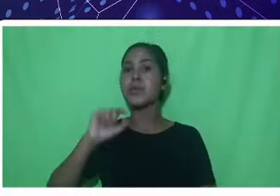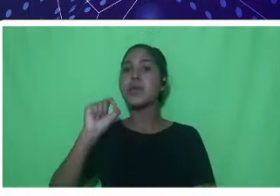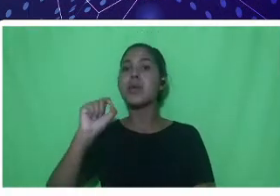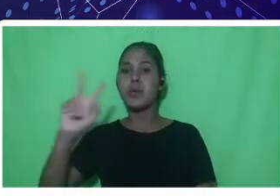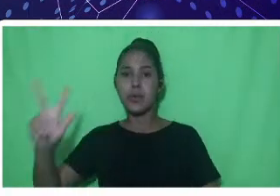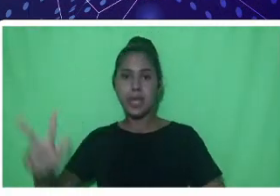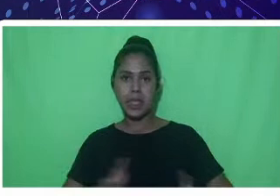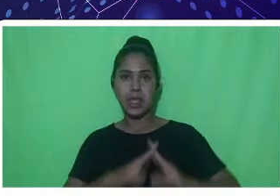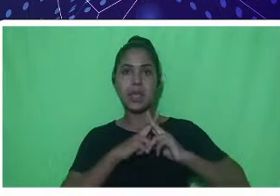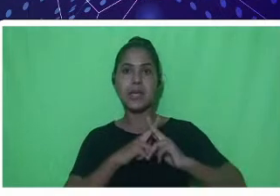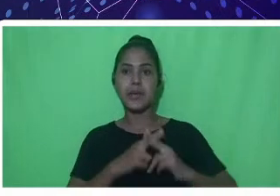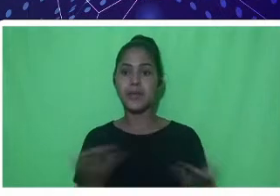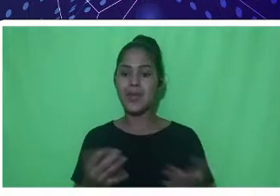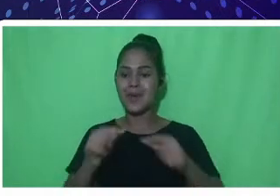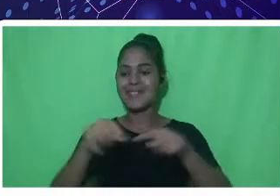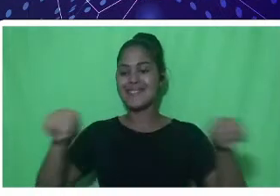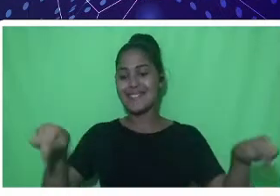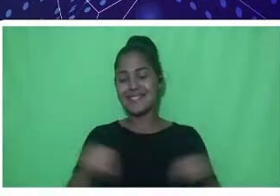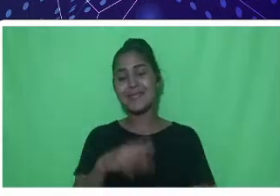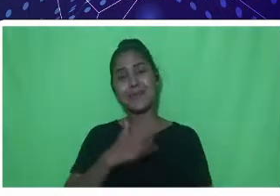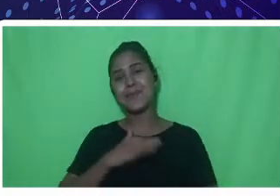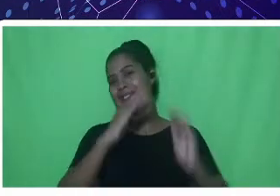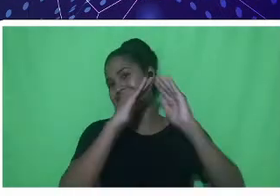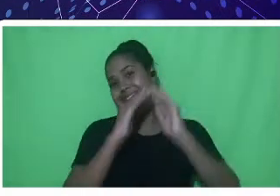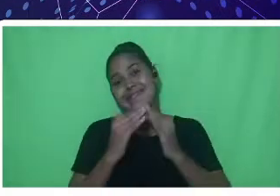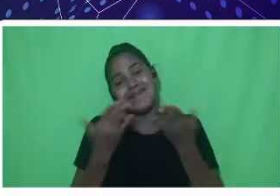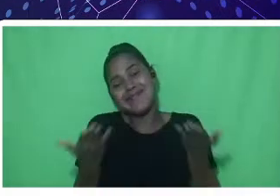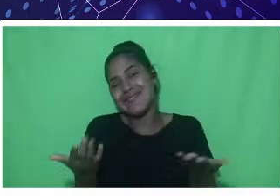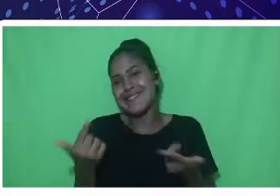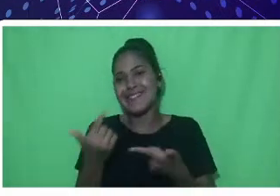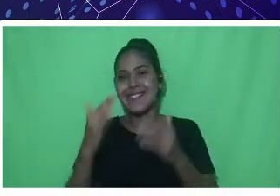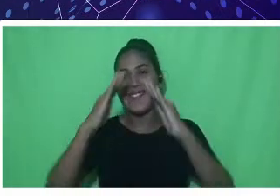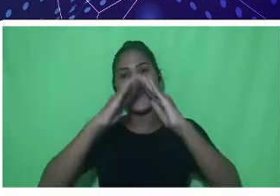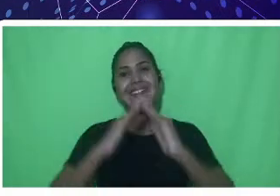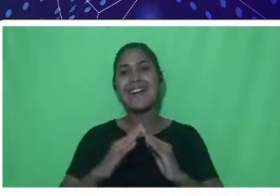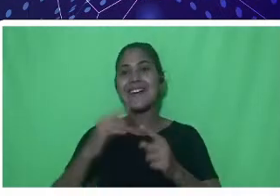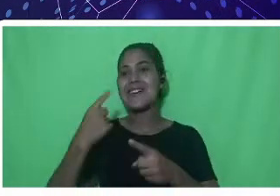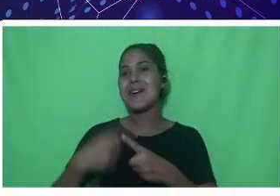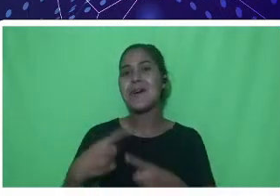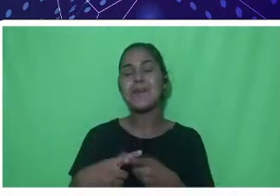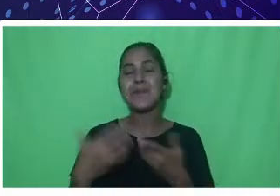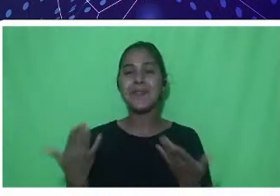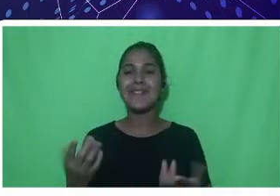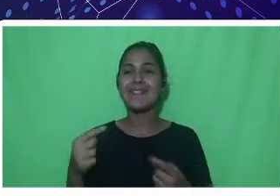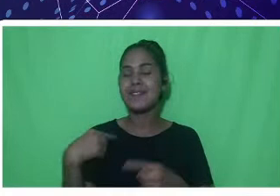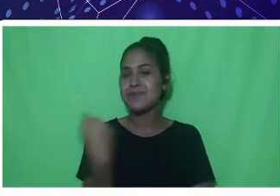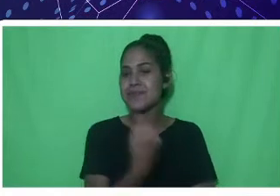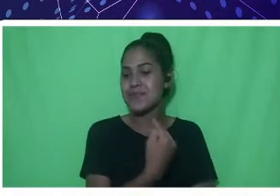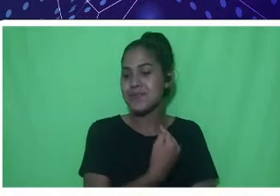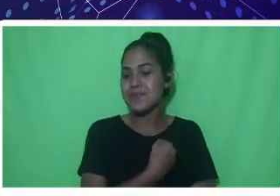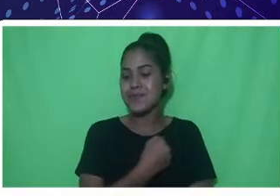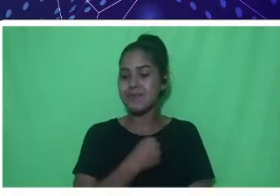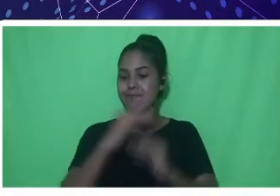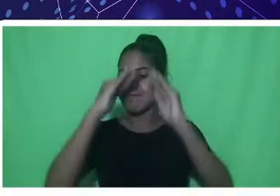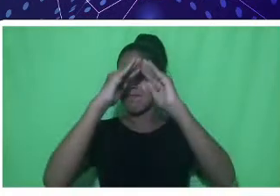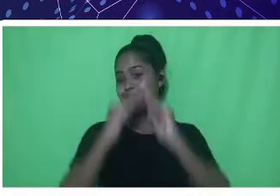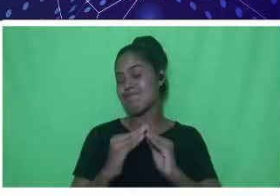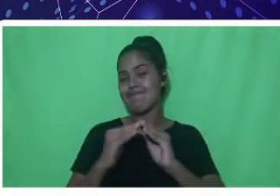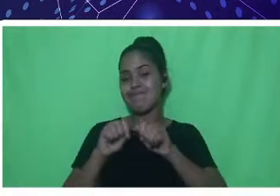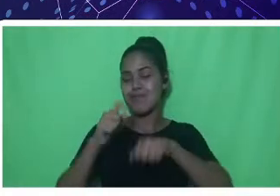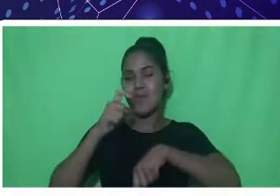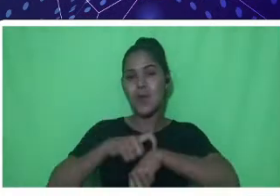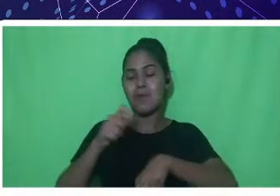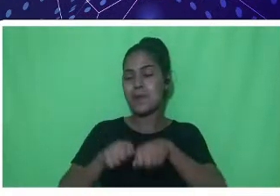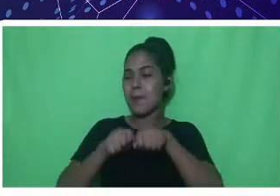domiciliar neste momento, dadas as funções relacionadas à pandemia. Obrigada.